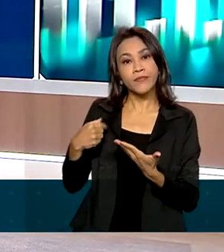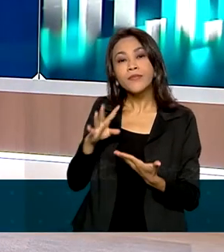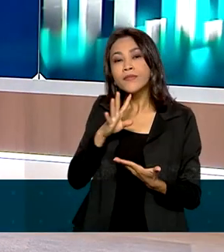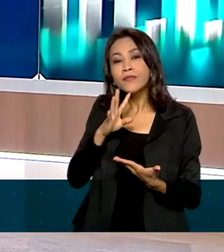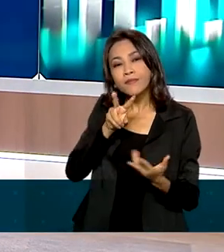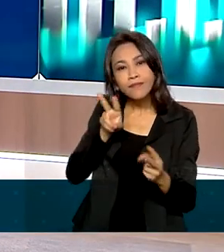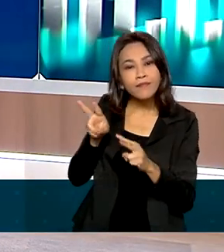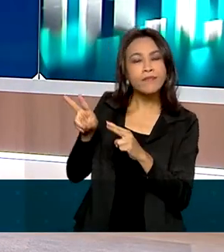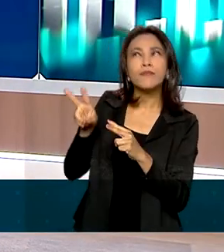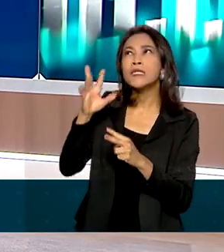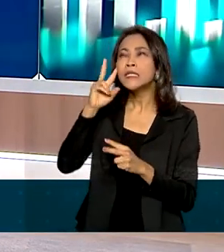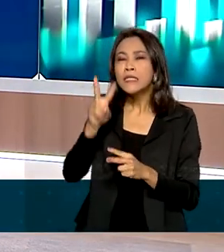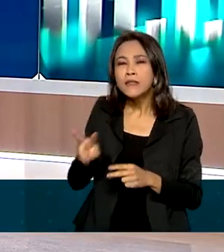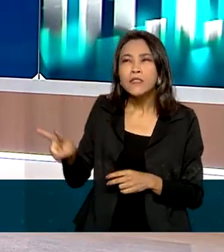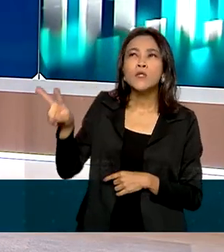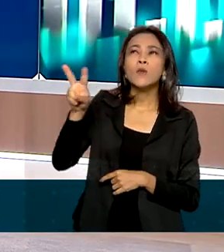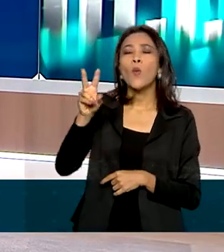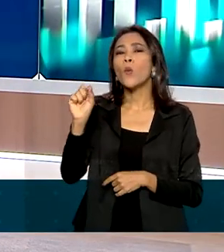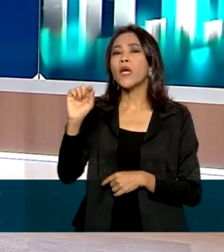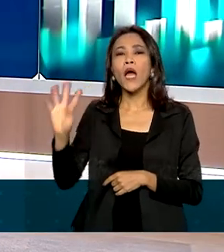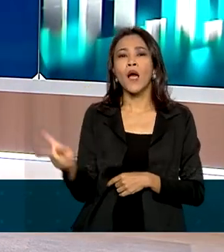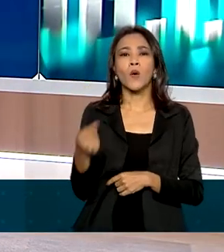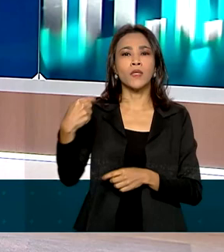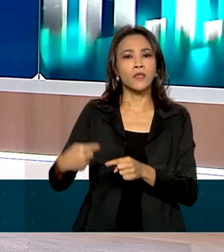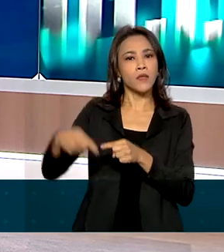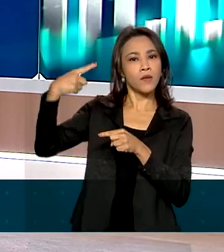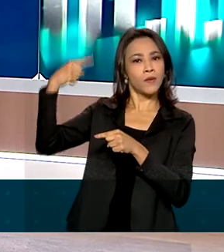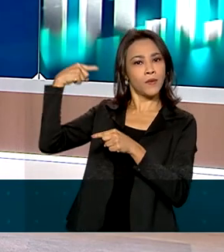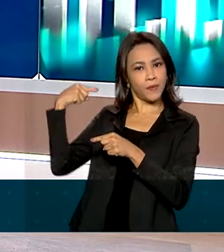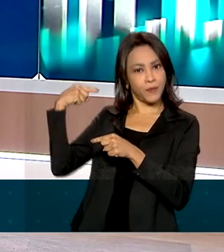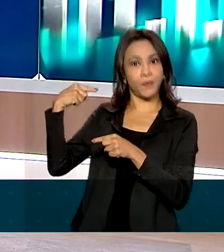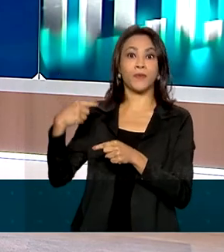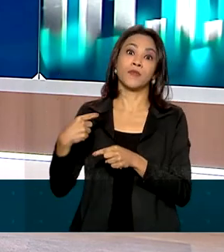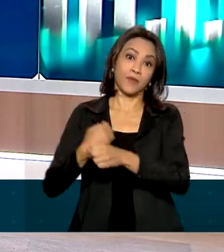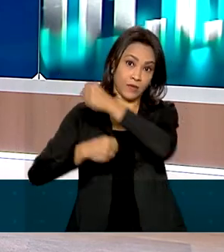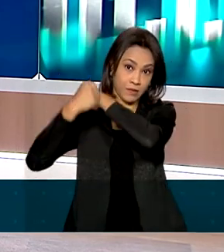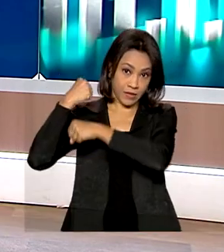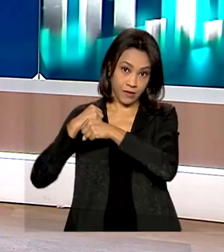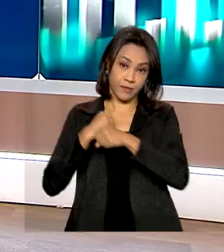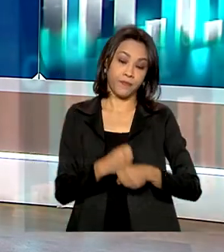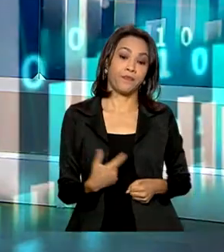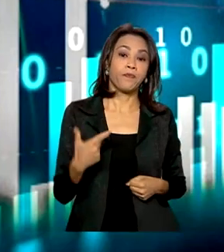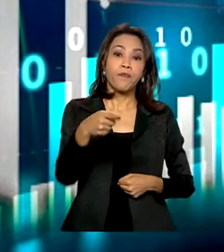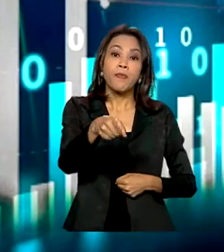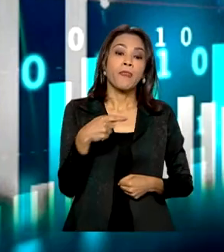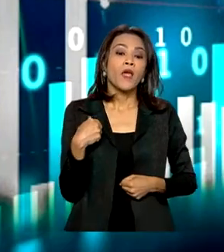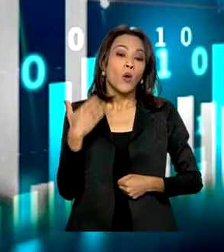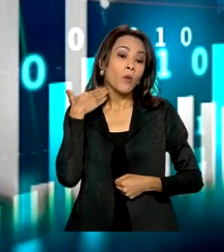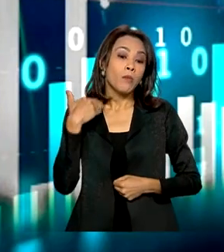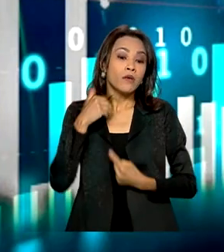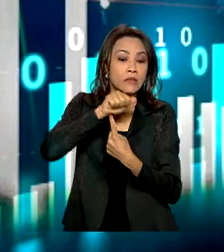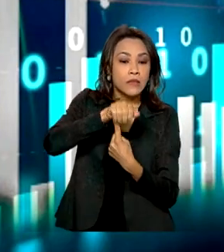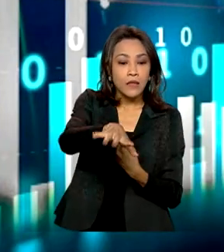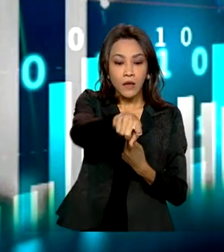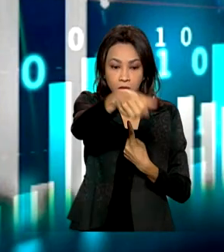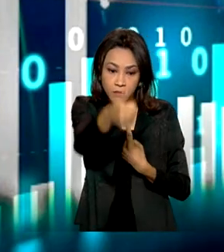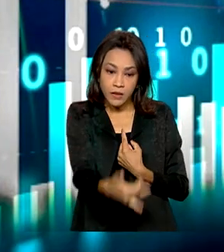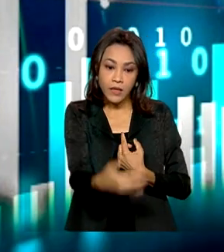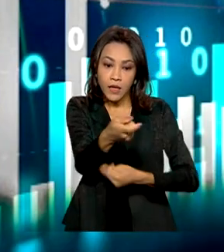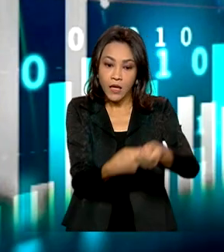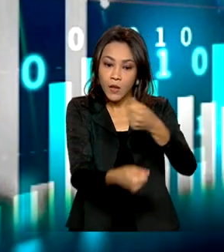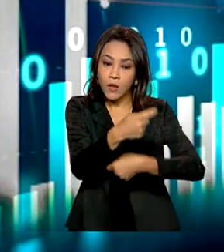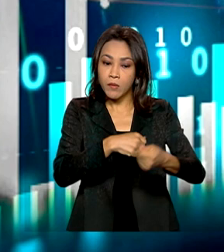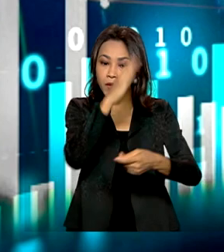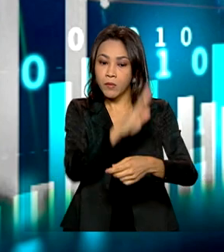telespectador, visualizar o que aconteceu então em 2021 com o PIB. De acordo com a estimativa do Banco Central, a economia brasileira